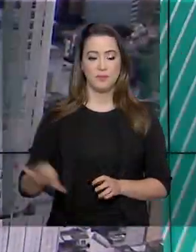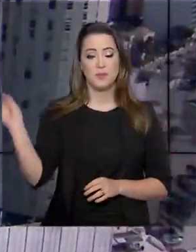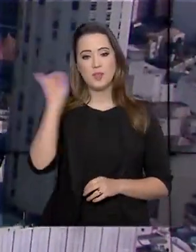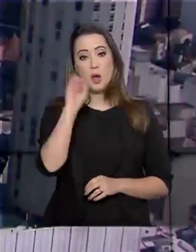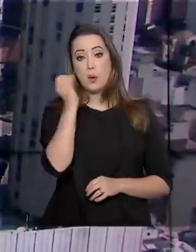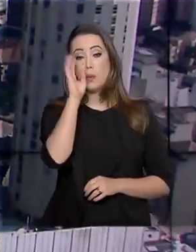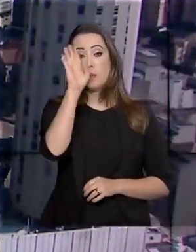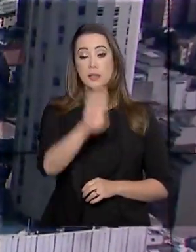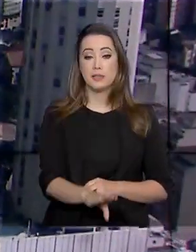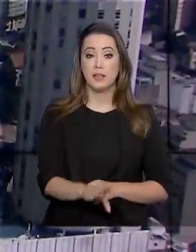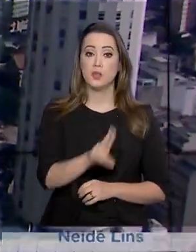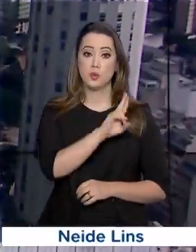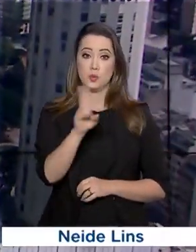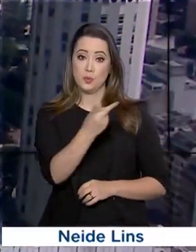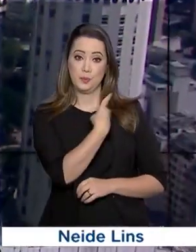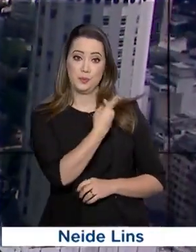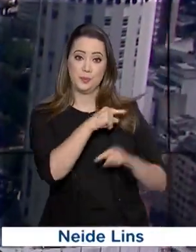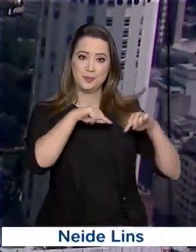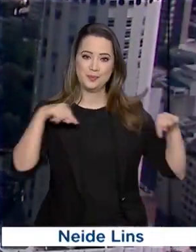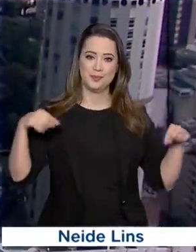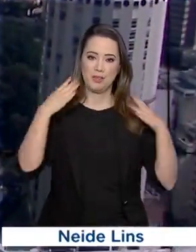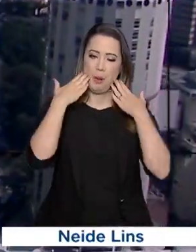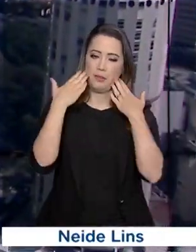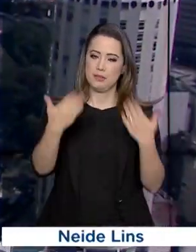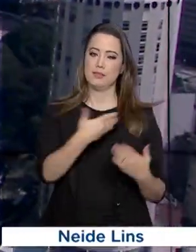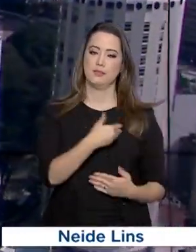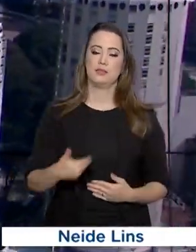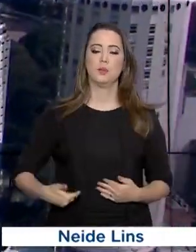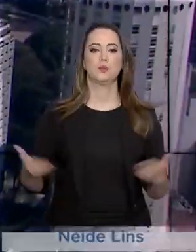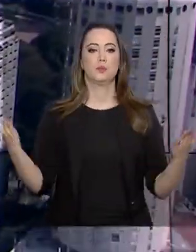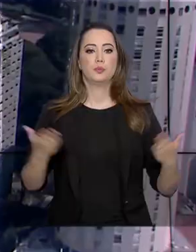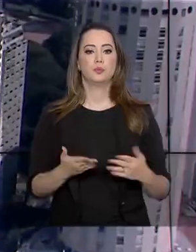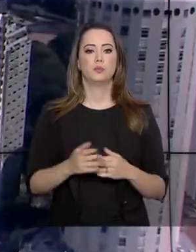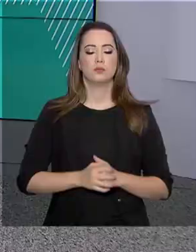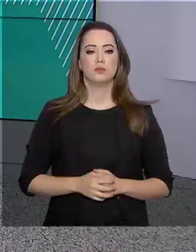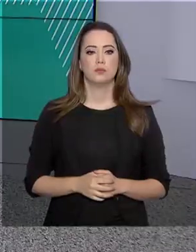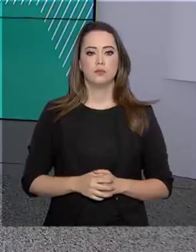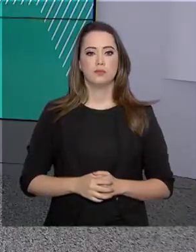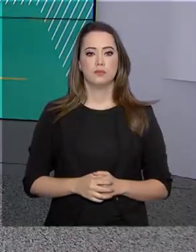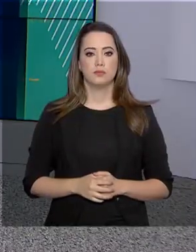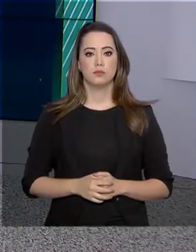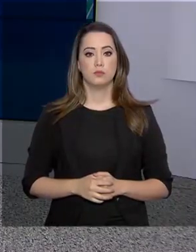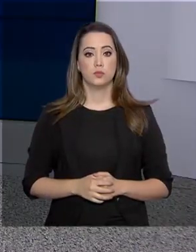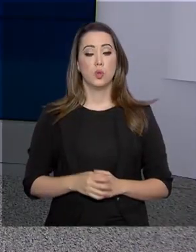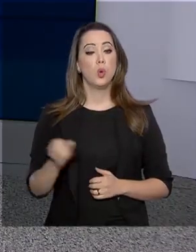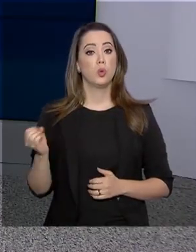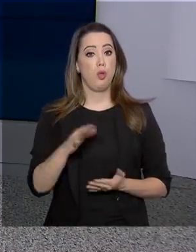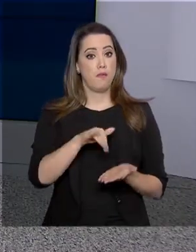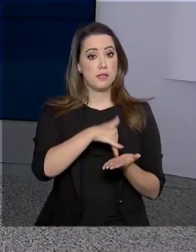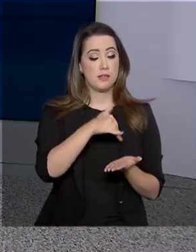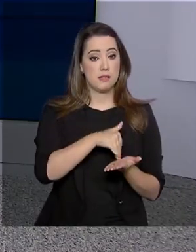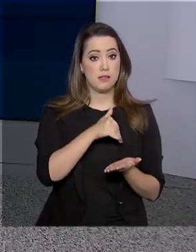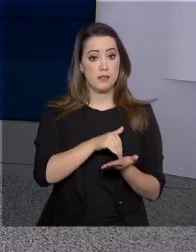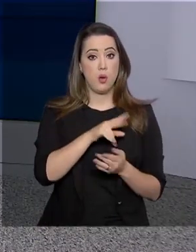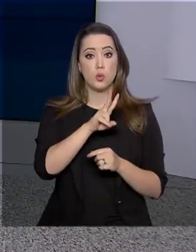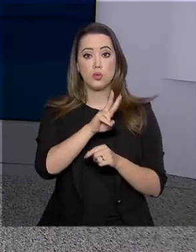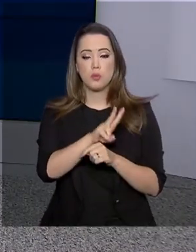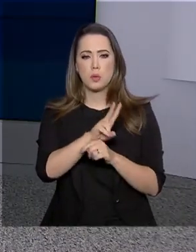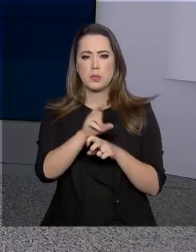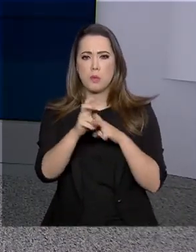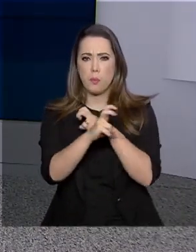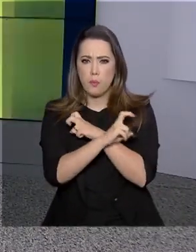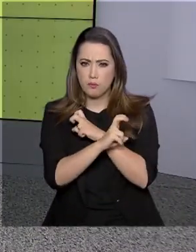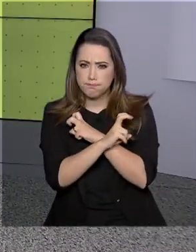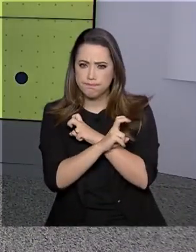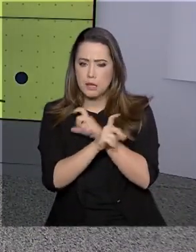Olá, boa tarde. Eu sou Roberto Camargo e já estamos no ar com o Governo Agora. Com o registro de defensivos agrícolas mais